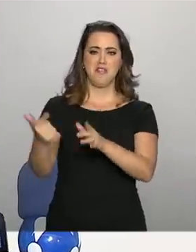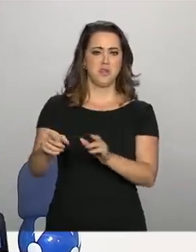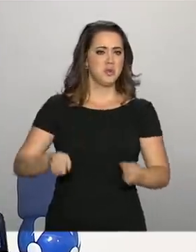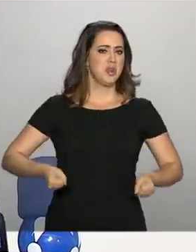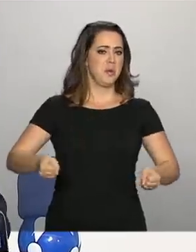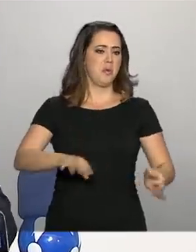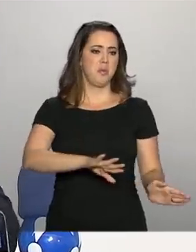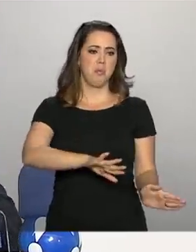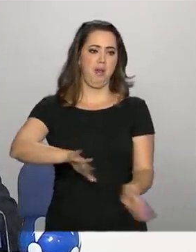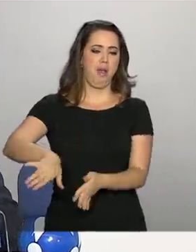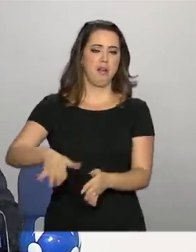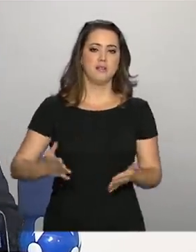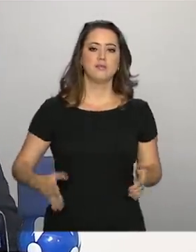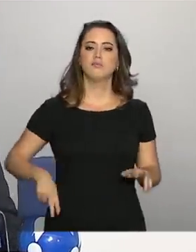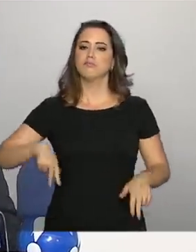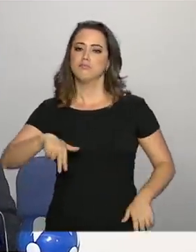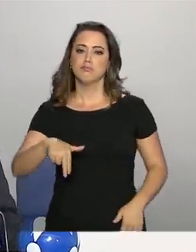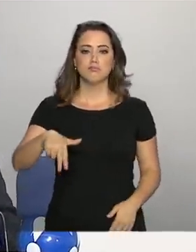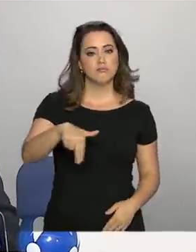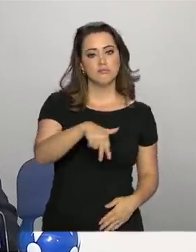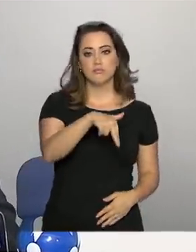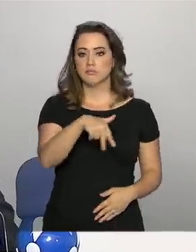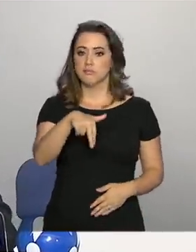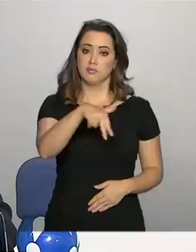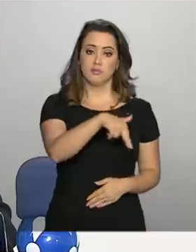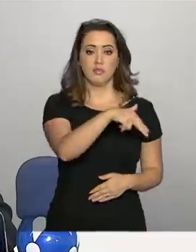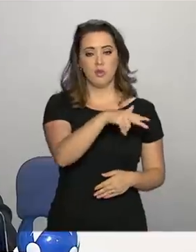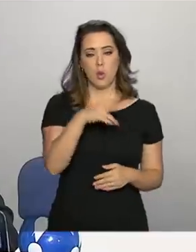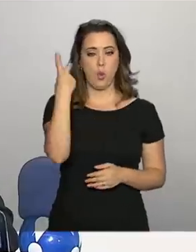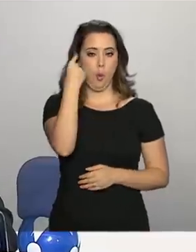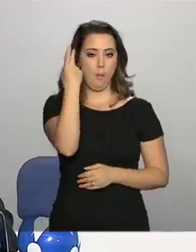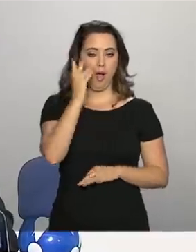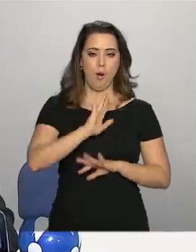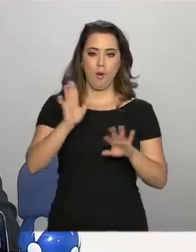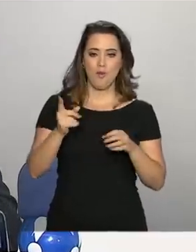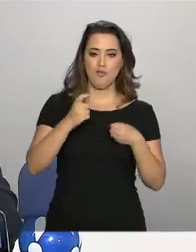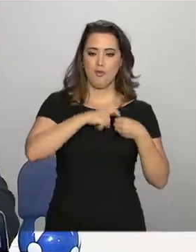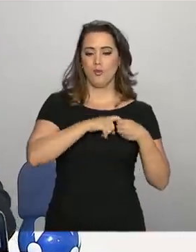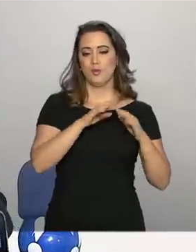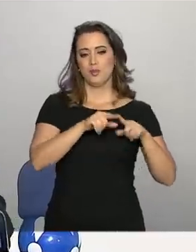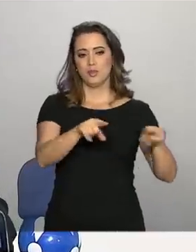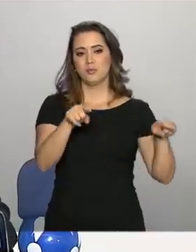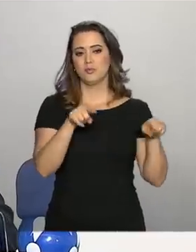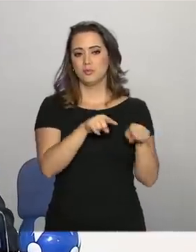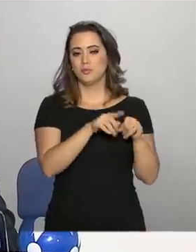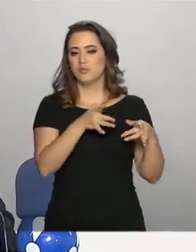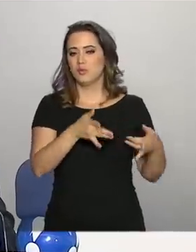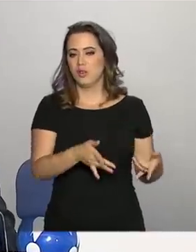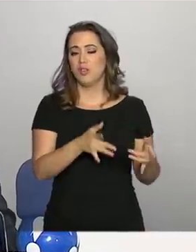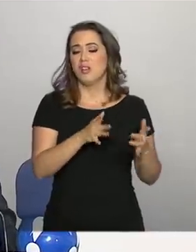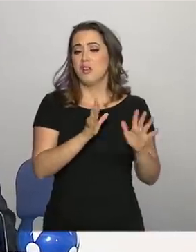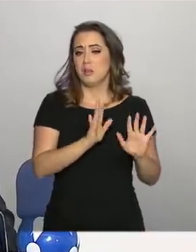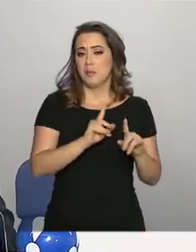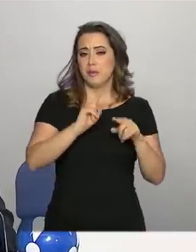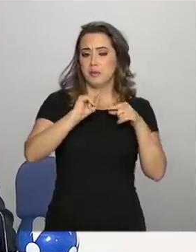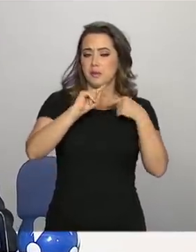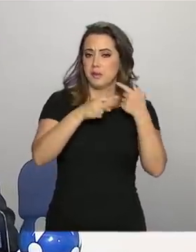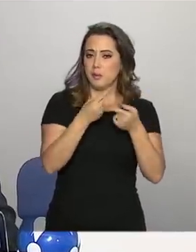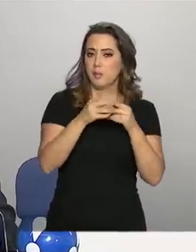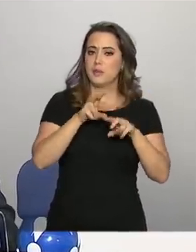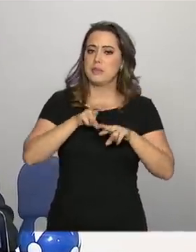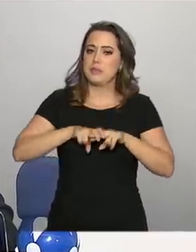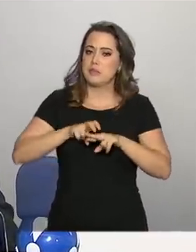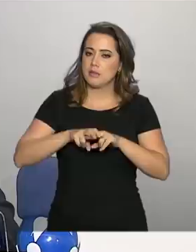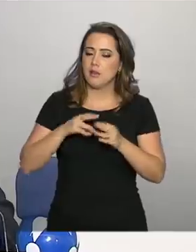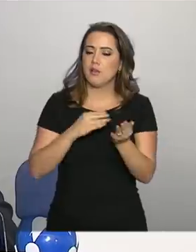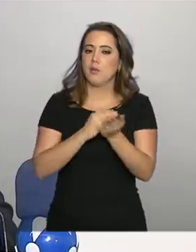abandonou o equipamento e já andou naturalmente em direção ao quarto para posteriormente sentar